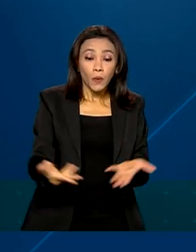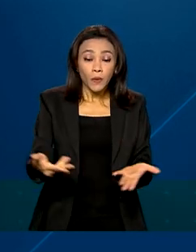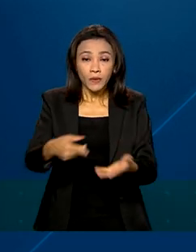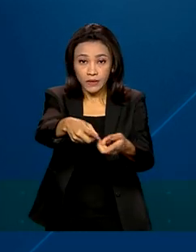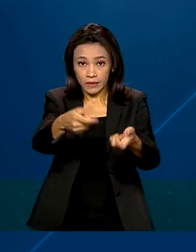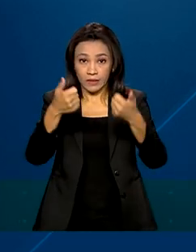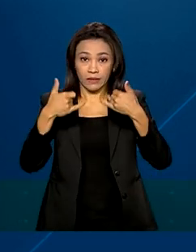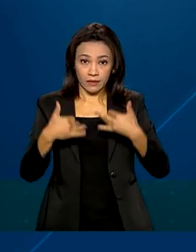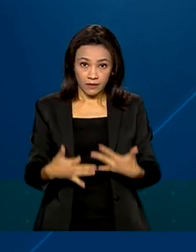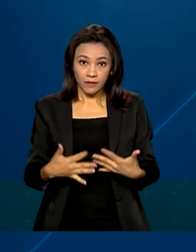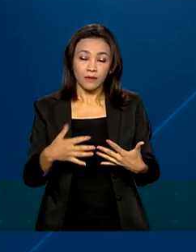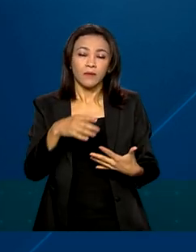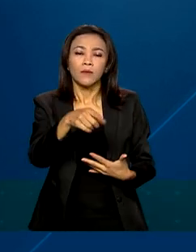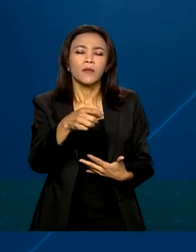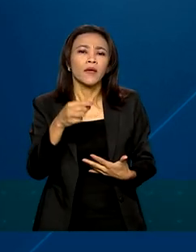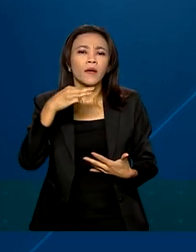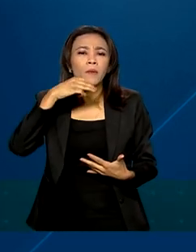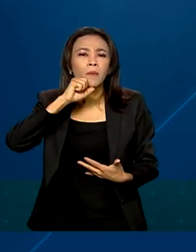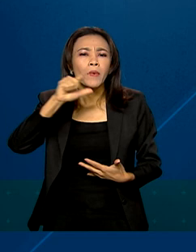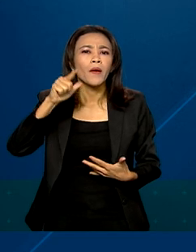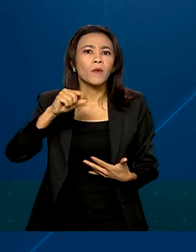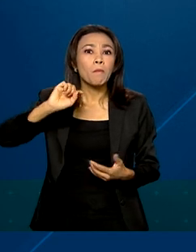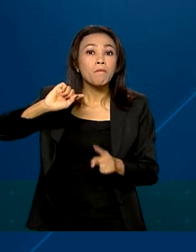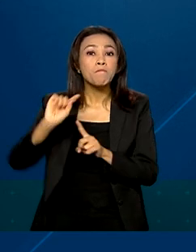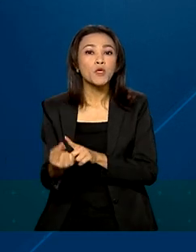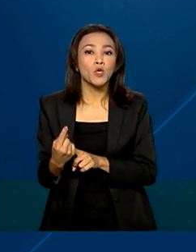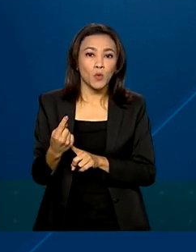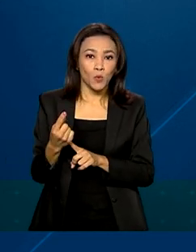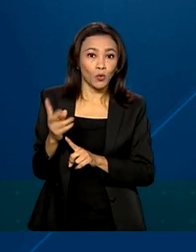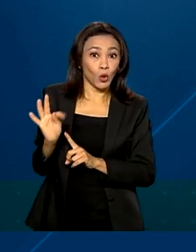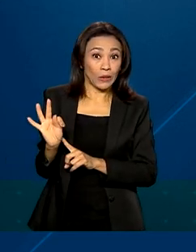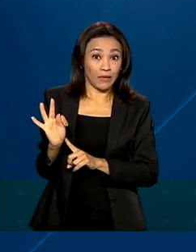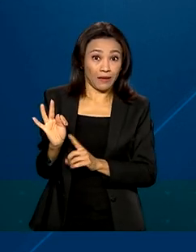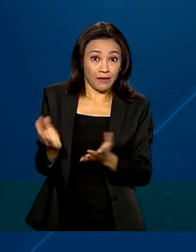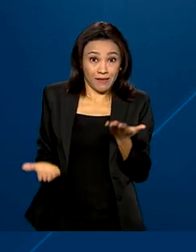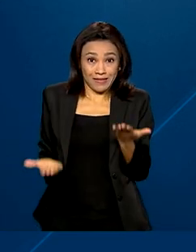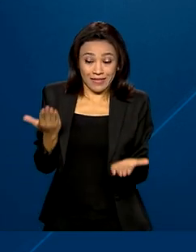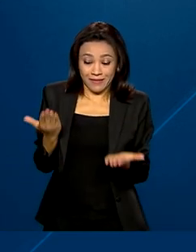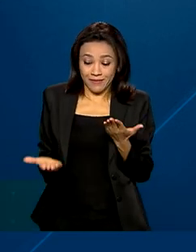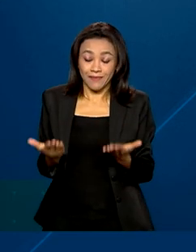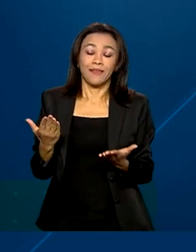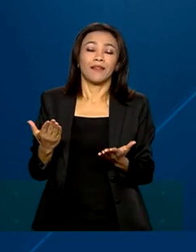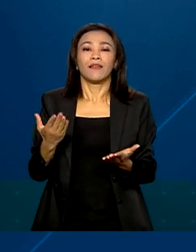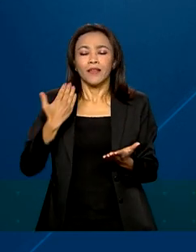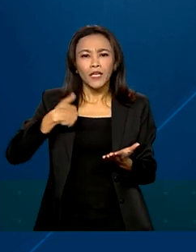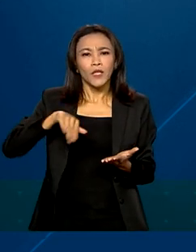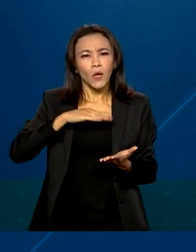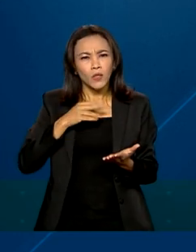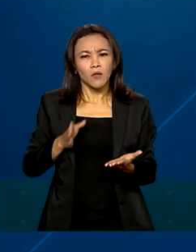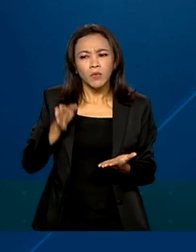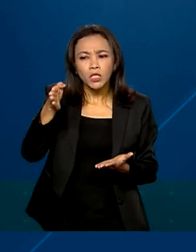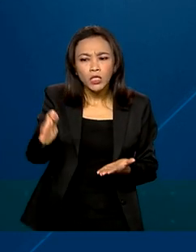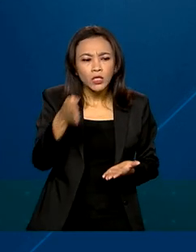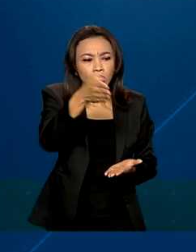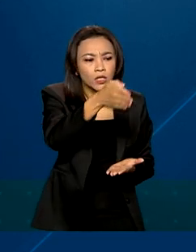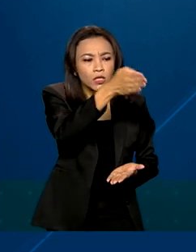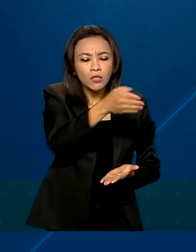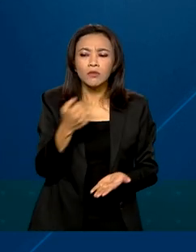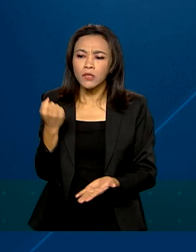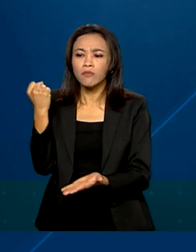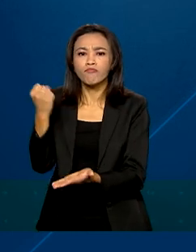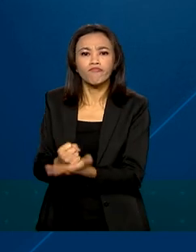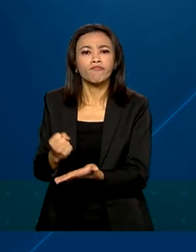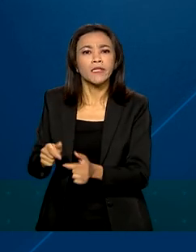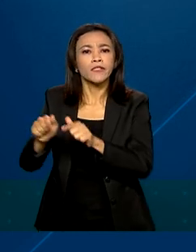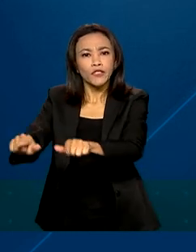processar mais de mil toneladas. E a gente está com trabalho de campo, certificando os produtores orgânicos e